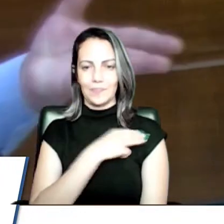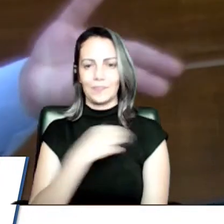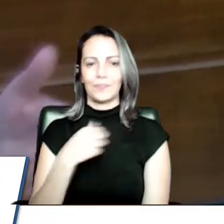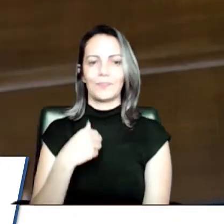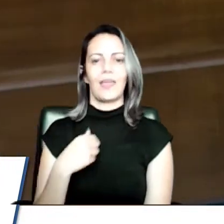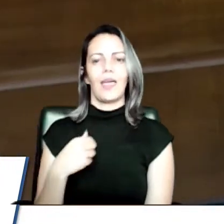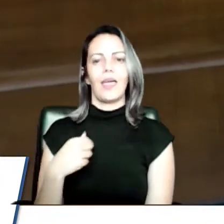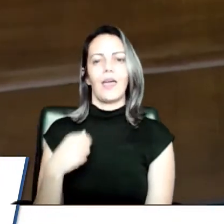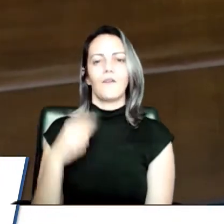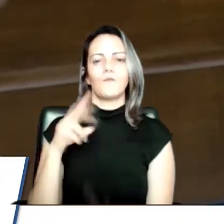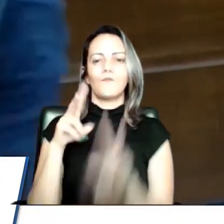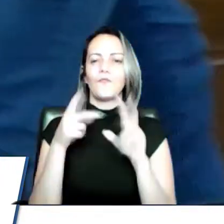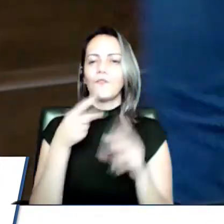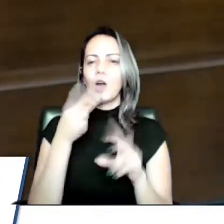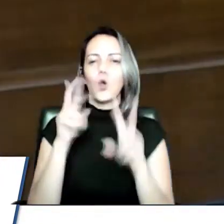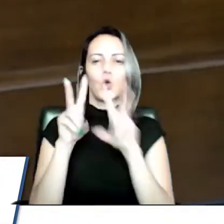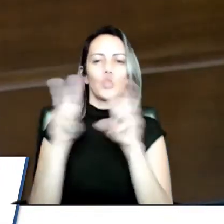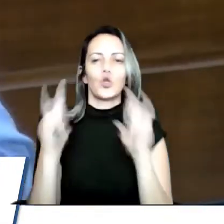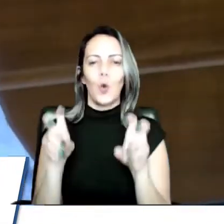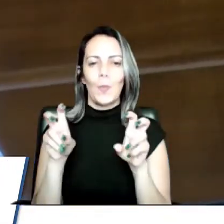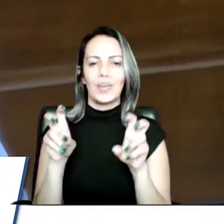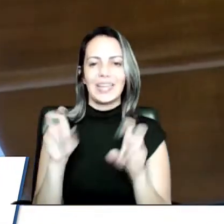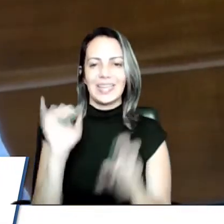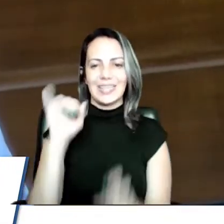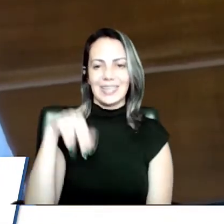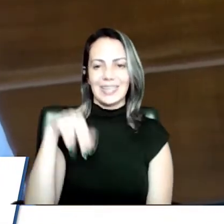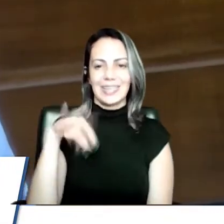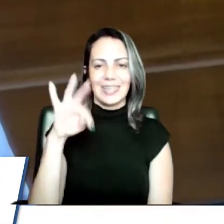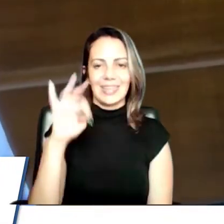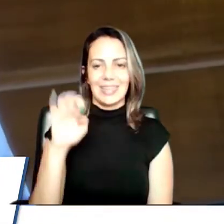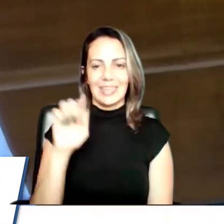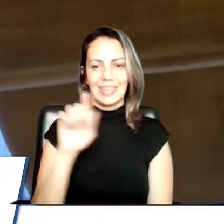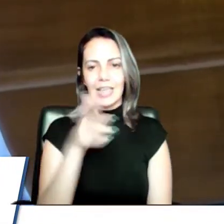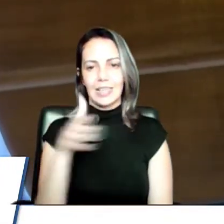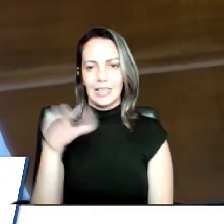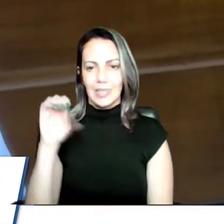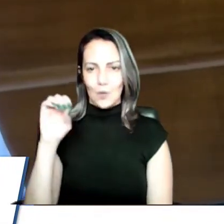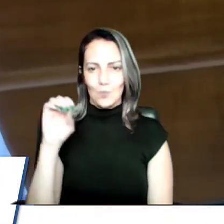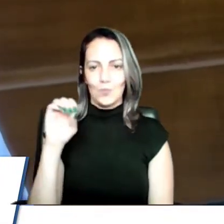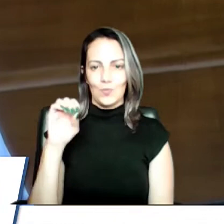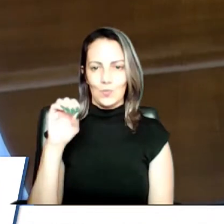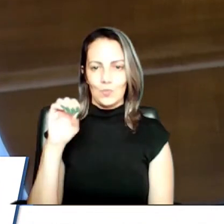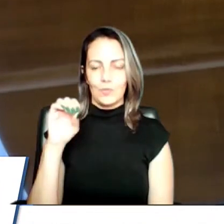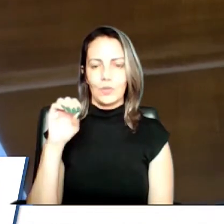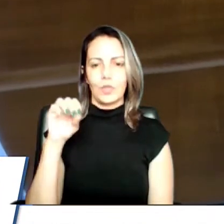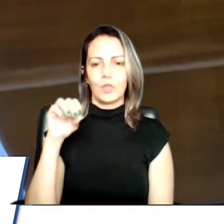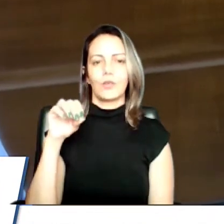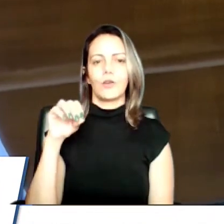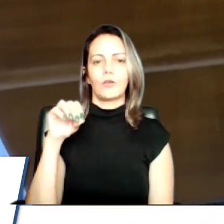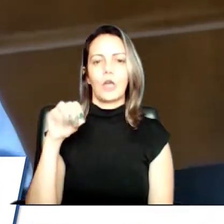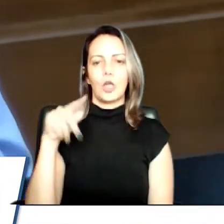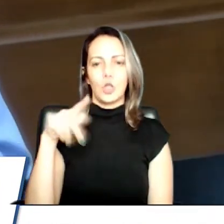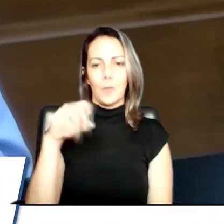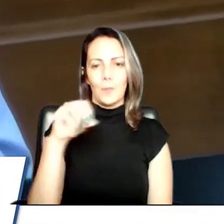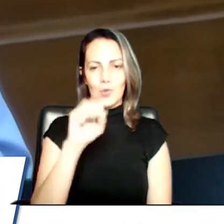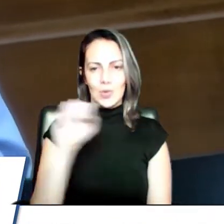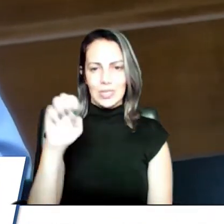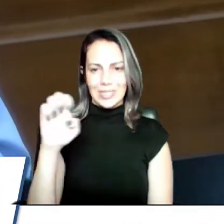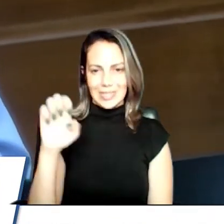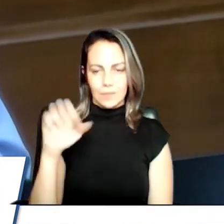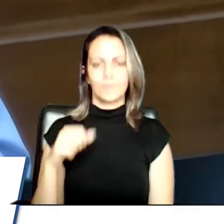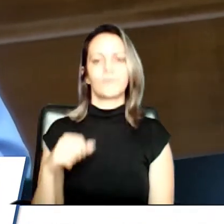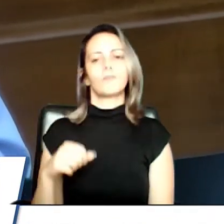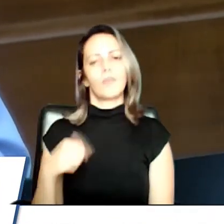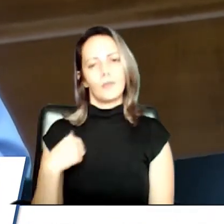lado da polícia militar. e eu acompanhei por diversas vezes, não só acompanhei, como eu também fui como